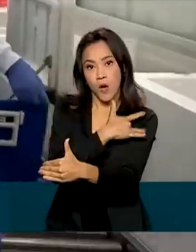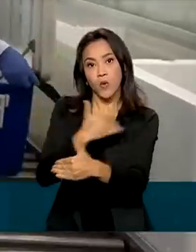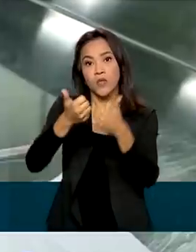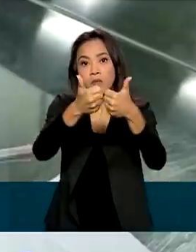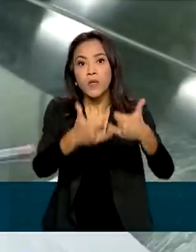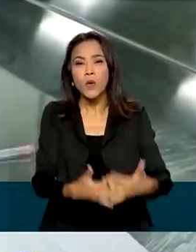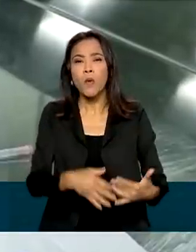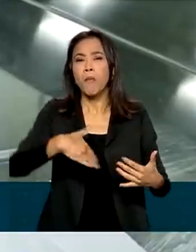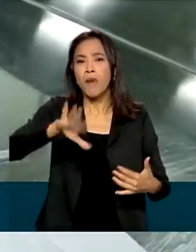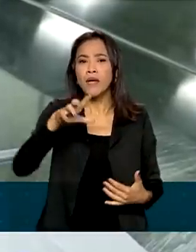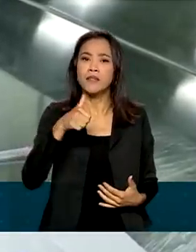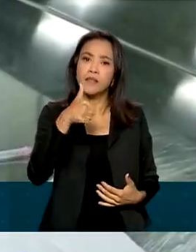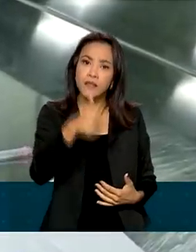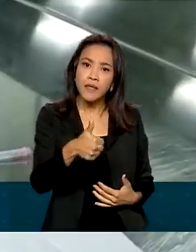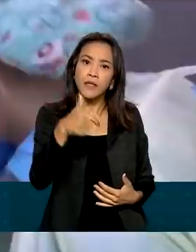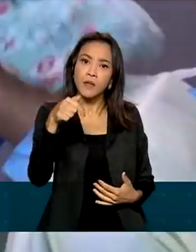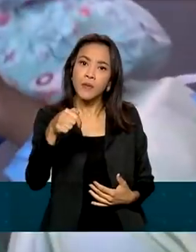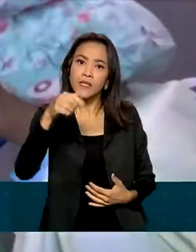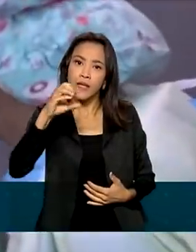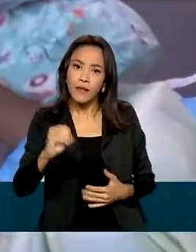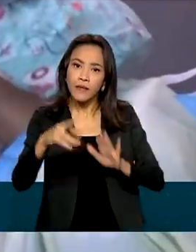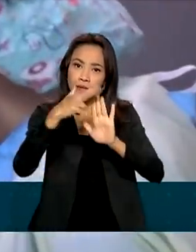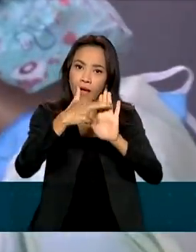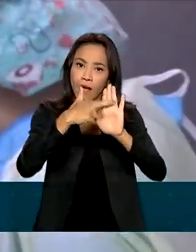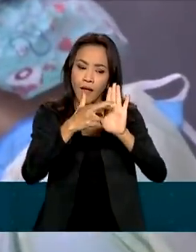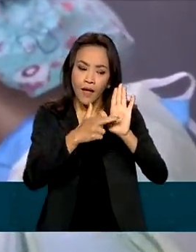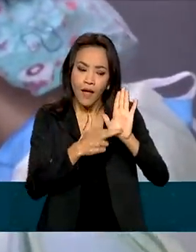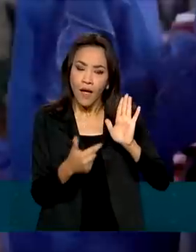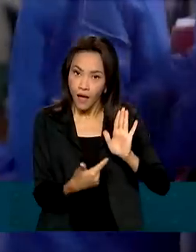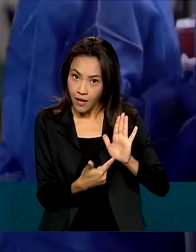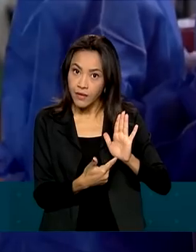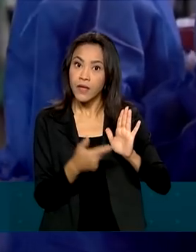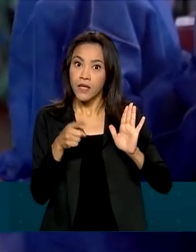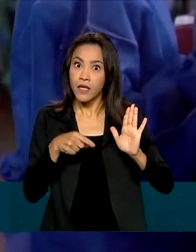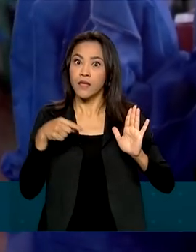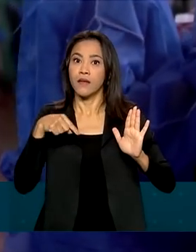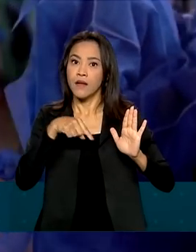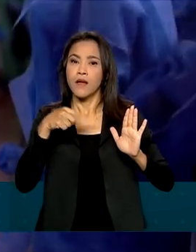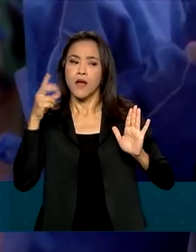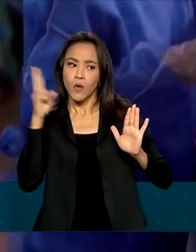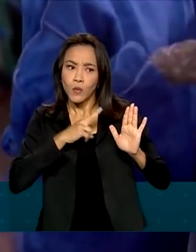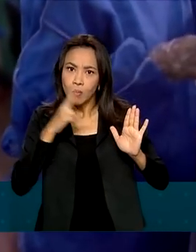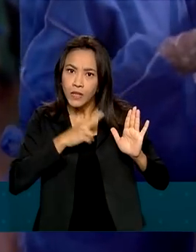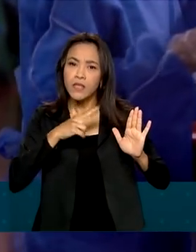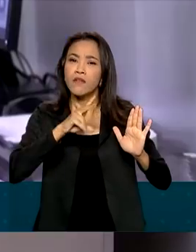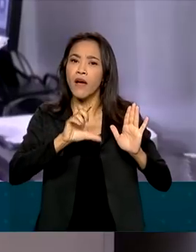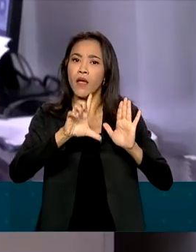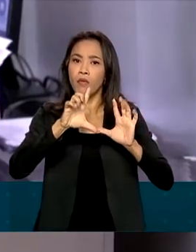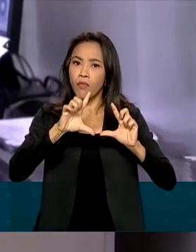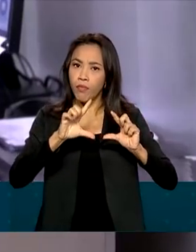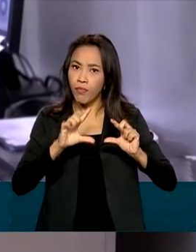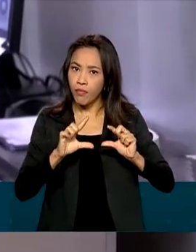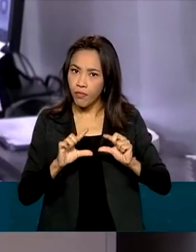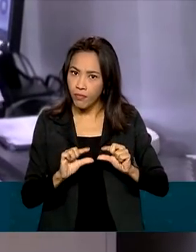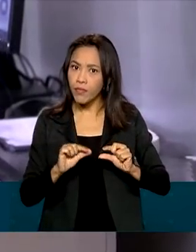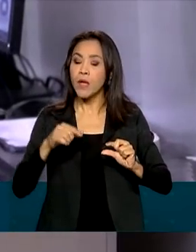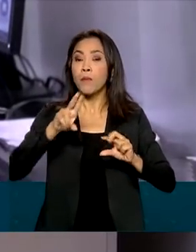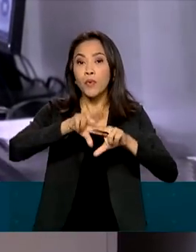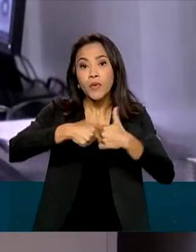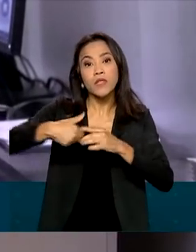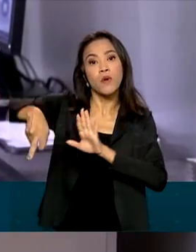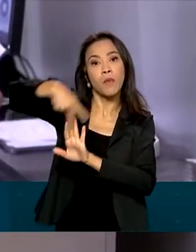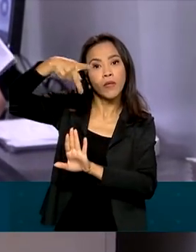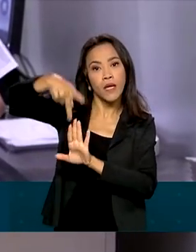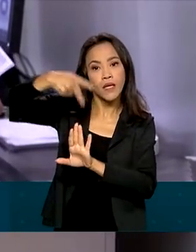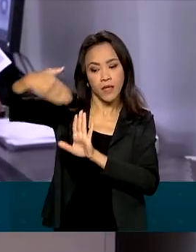normas que levam em consideração a situação de emergência no país devem perder o efeito. Por isso, uma portaria